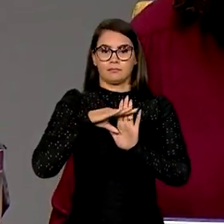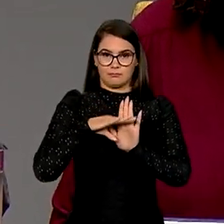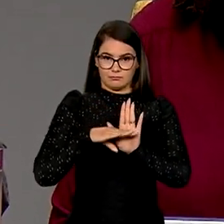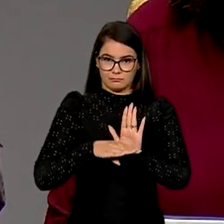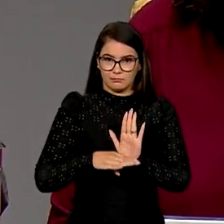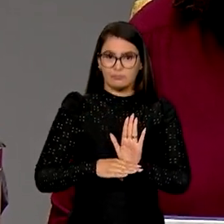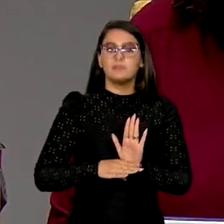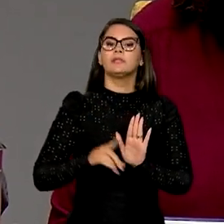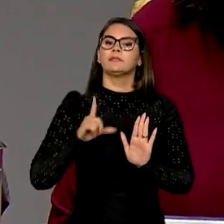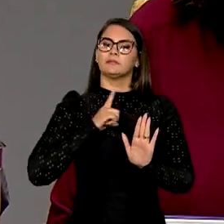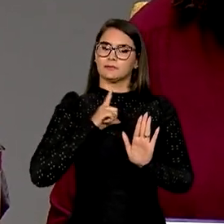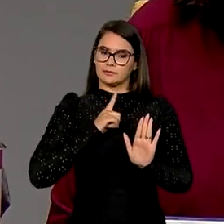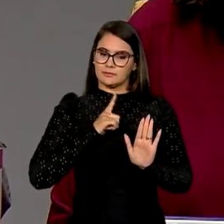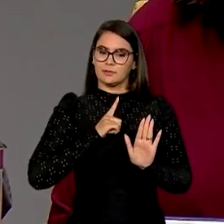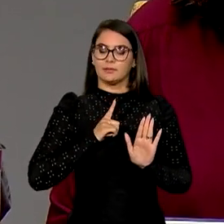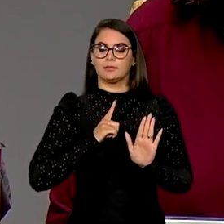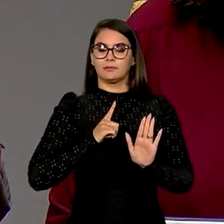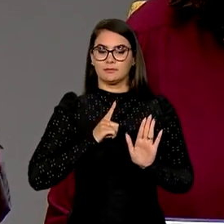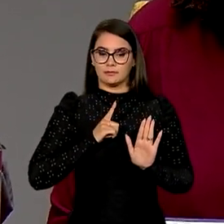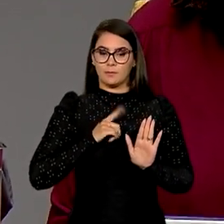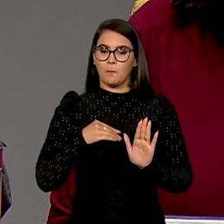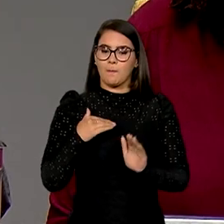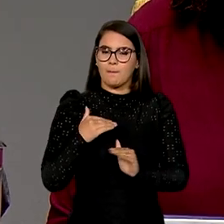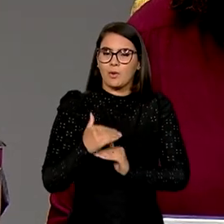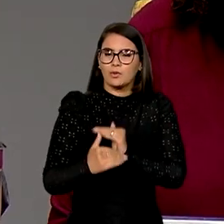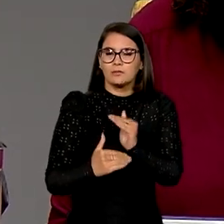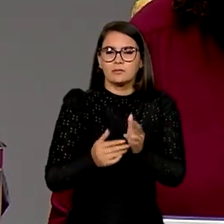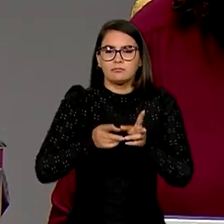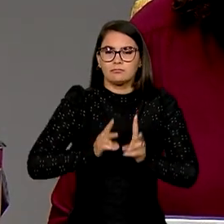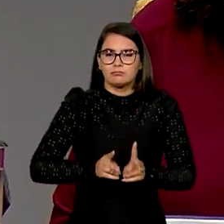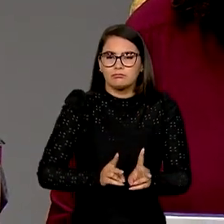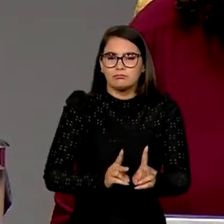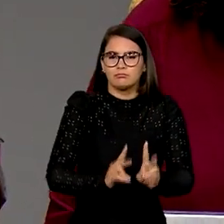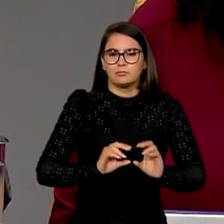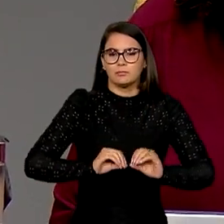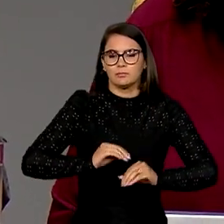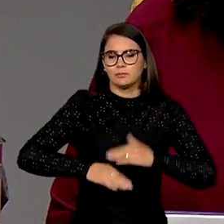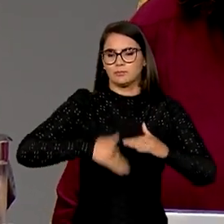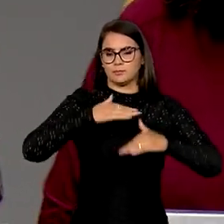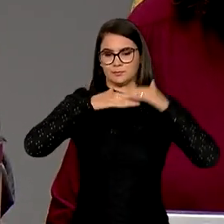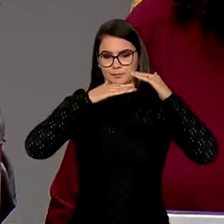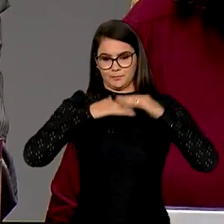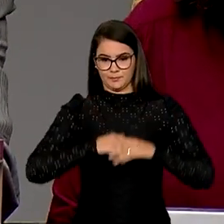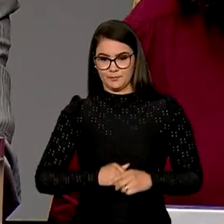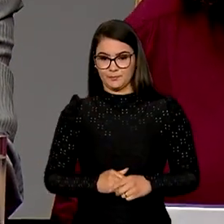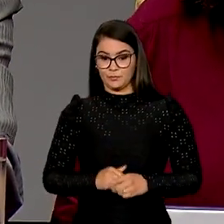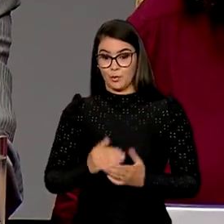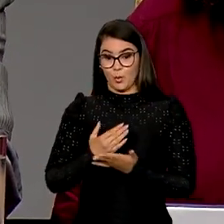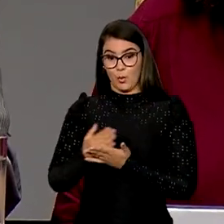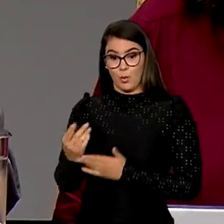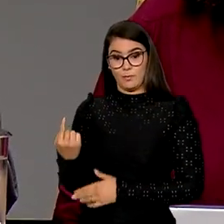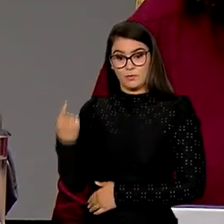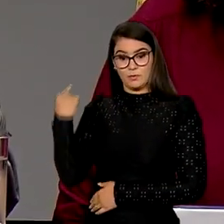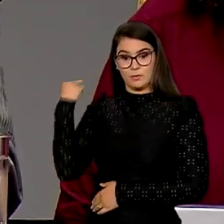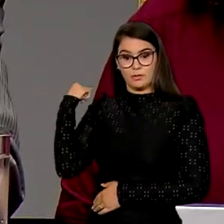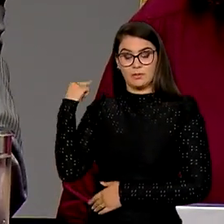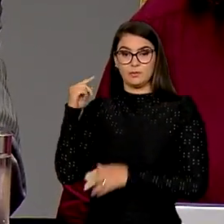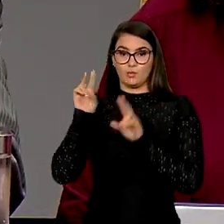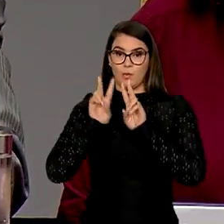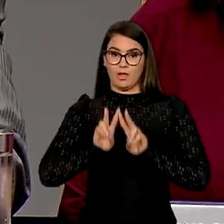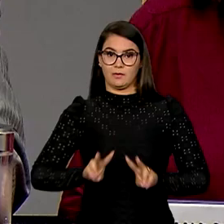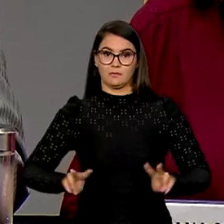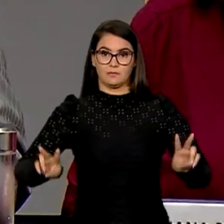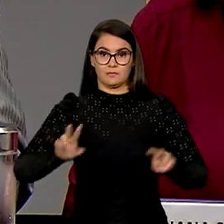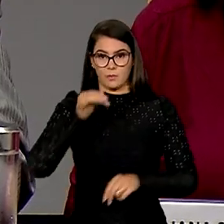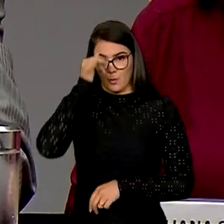integridade, eles estão em processo contínuo de amadurecimento. Nós começamos lá atrás com uma visão de